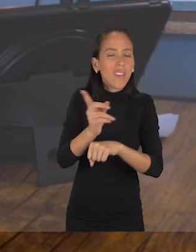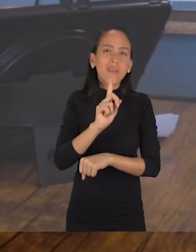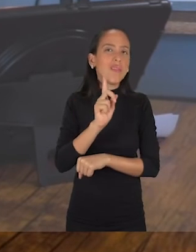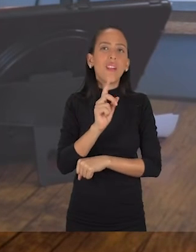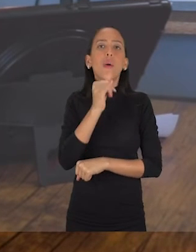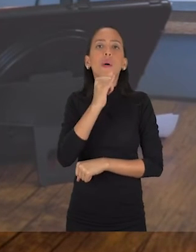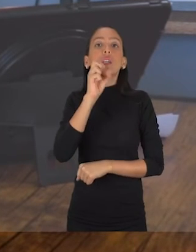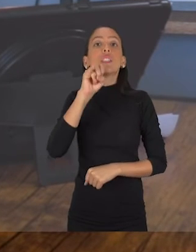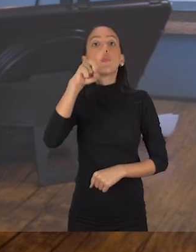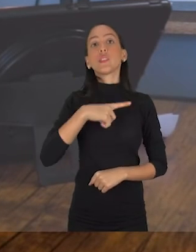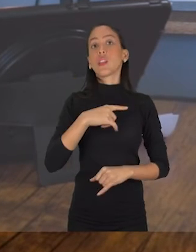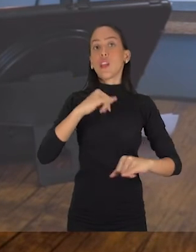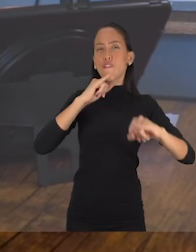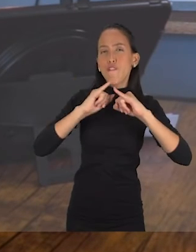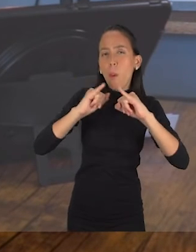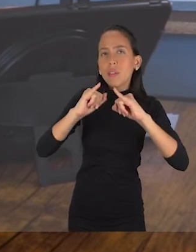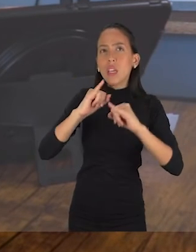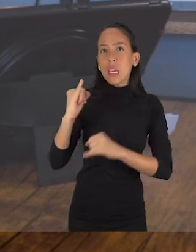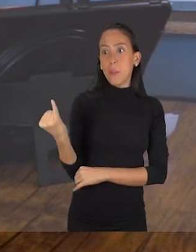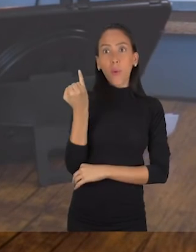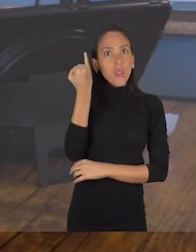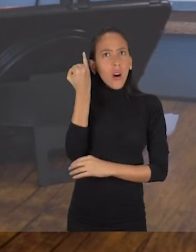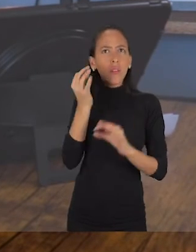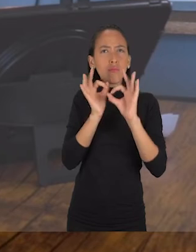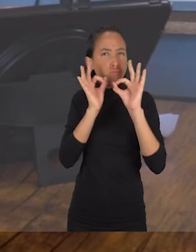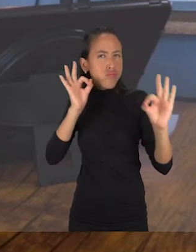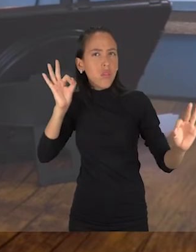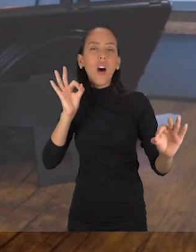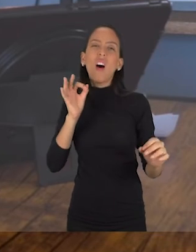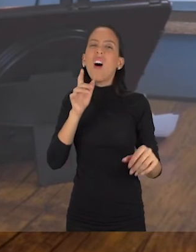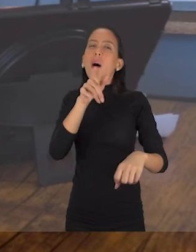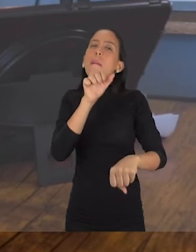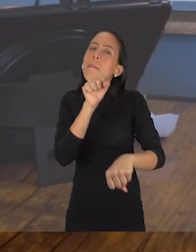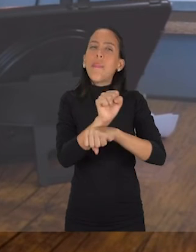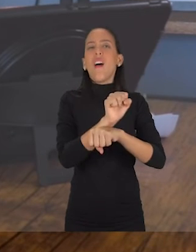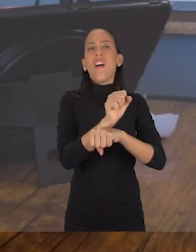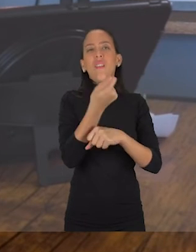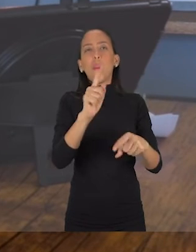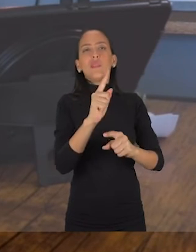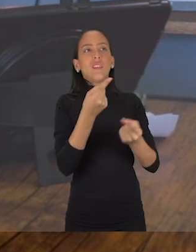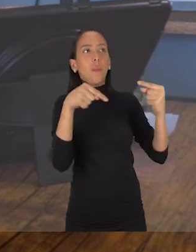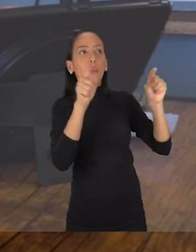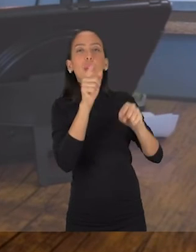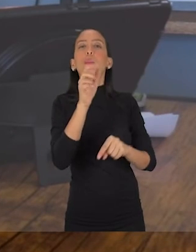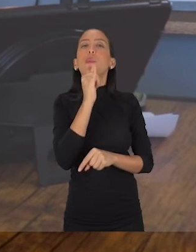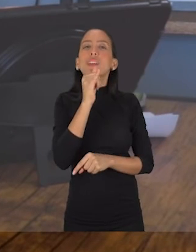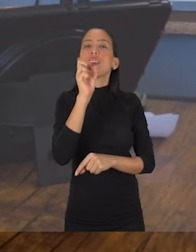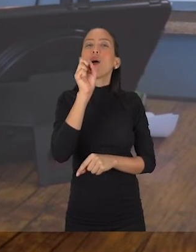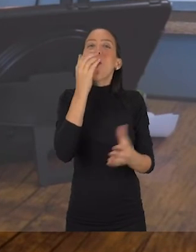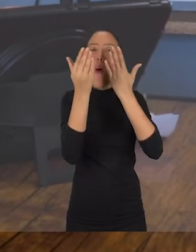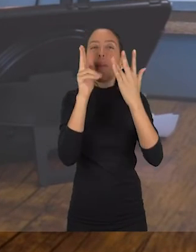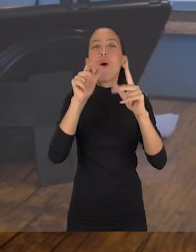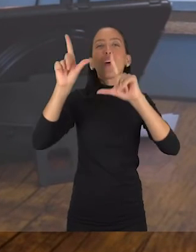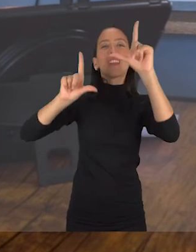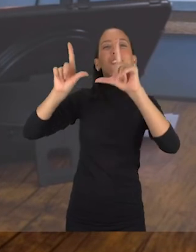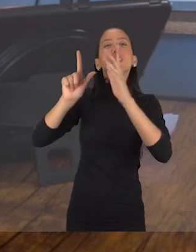informação muito importante, uma informação longa pra dar, para um pouco essa trilha. Se você assistir reportagem jornalística, você vai ver que a trilha só